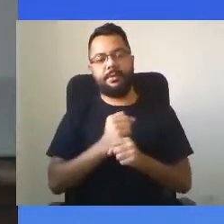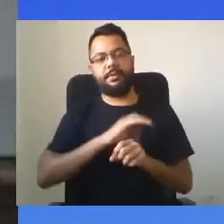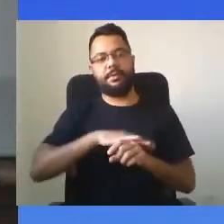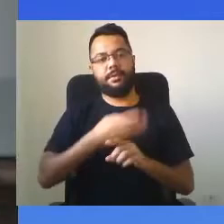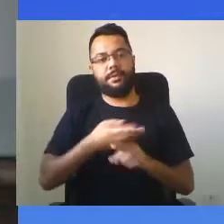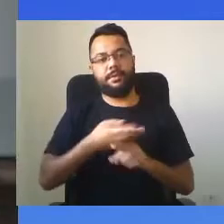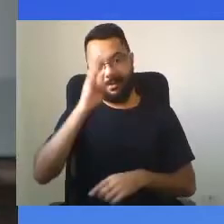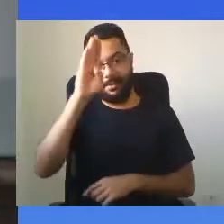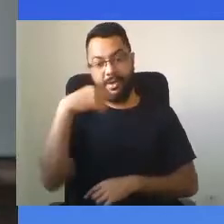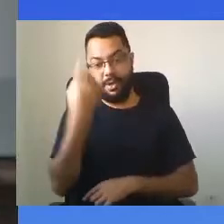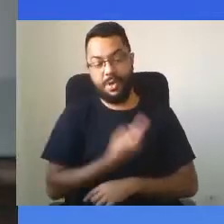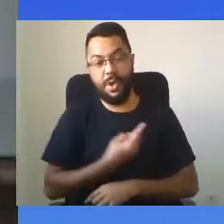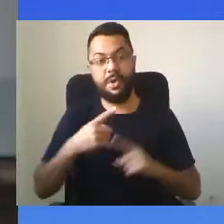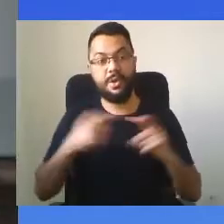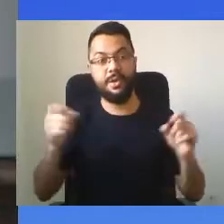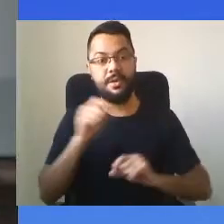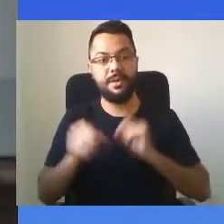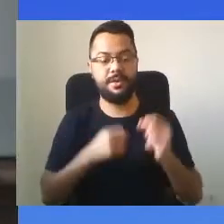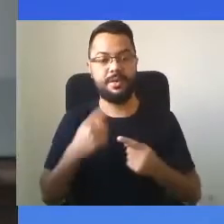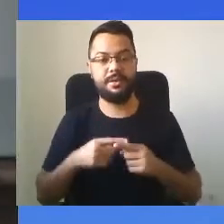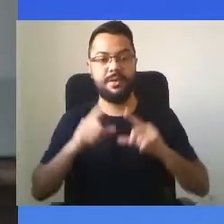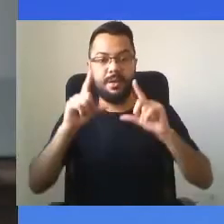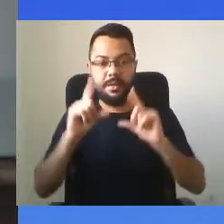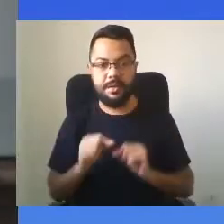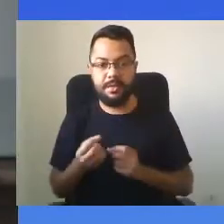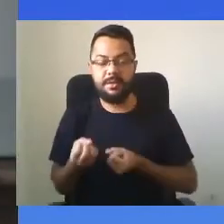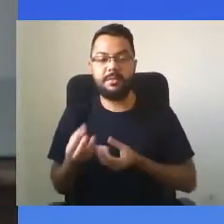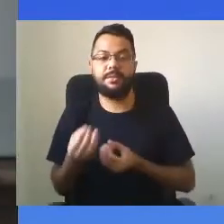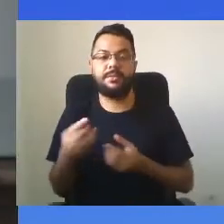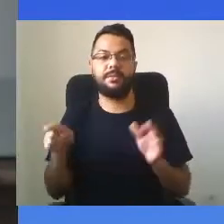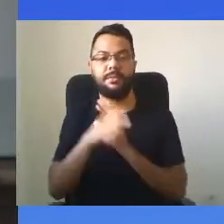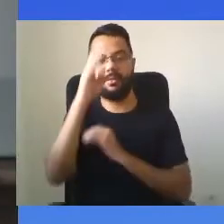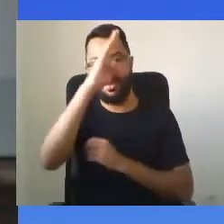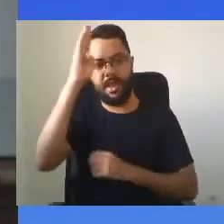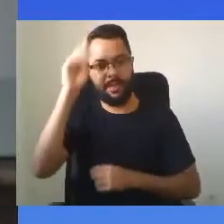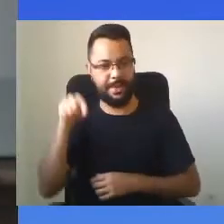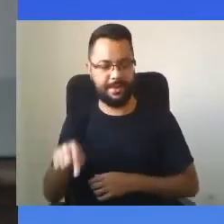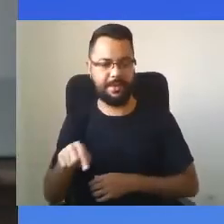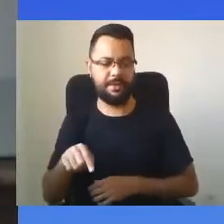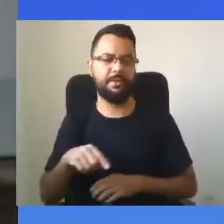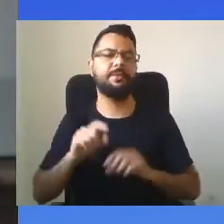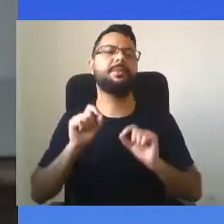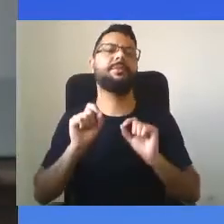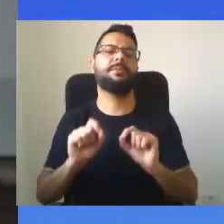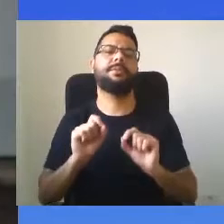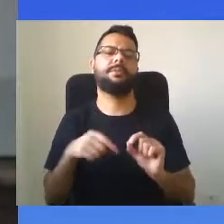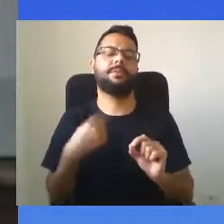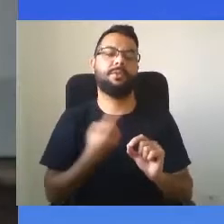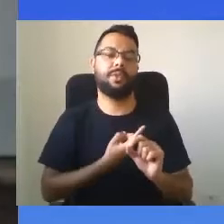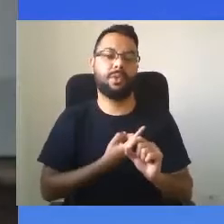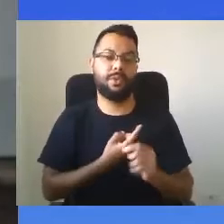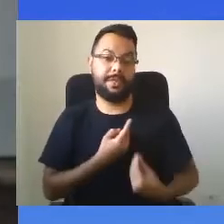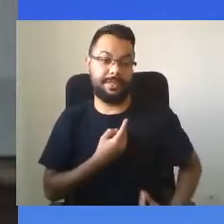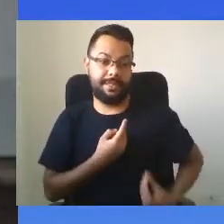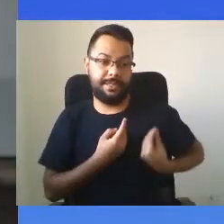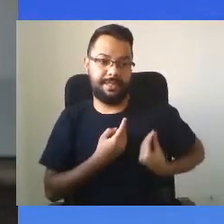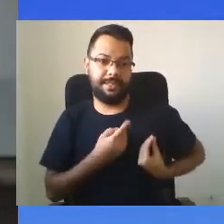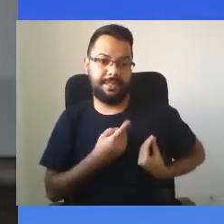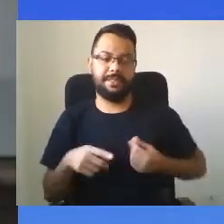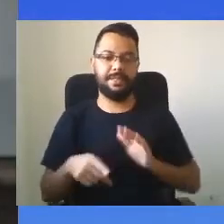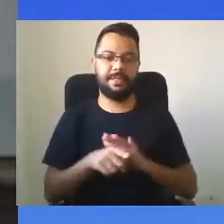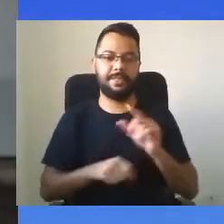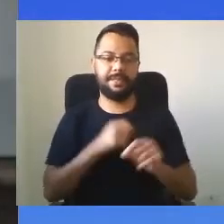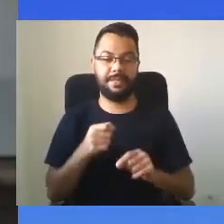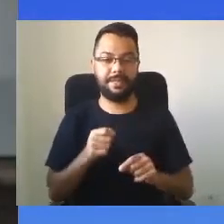cientistas, a diminuição da produtividade acadêmica. Portanto, estar nesse cargo é também enaltecer